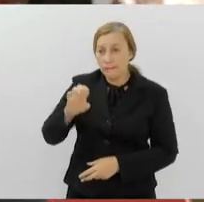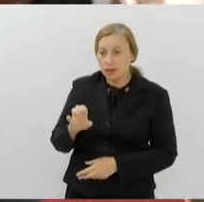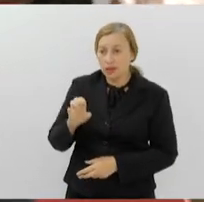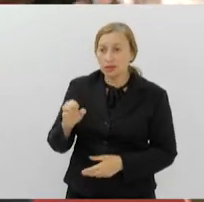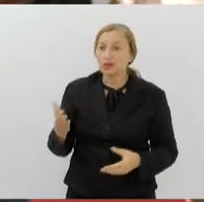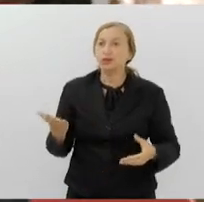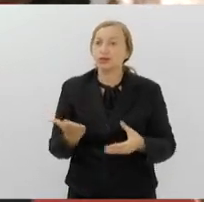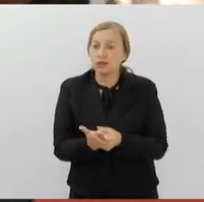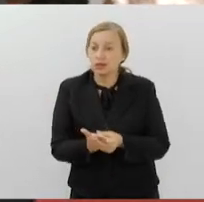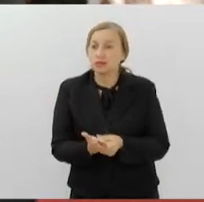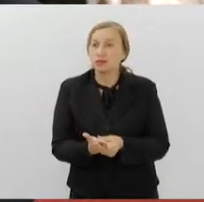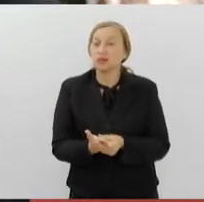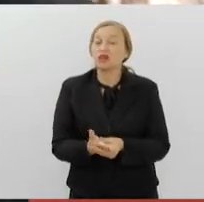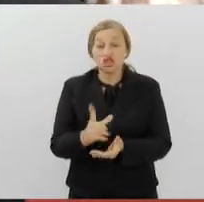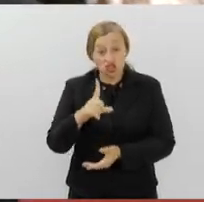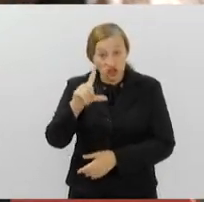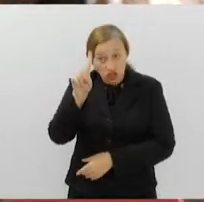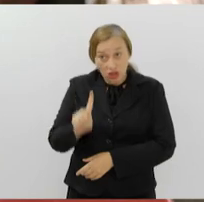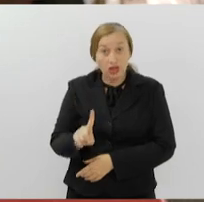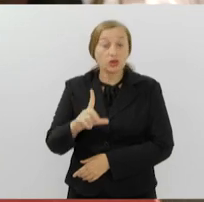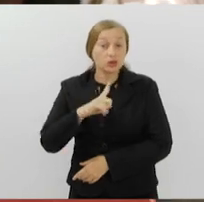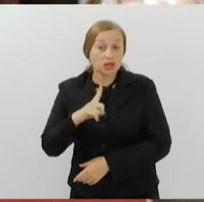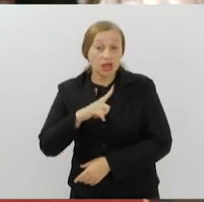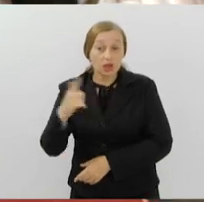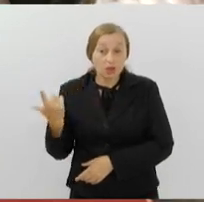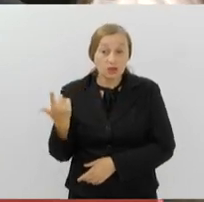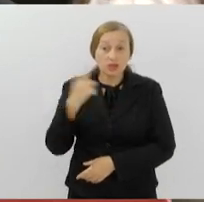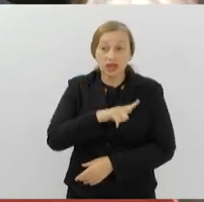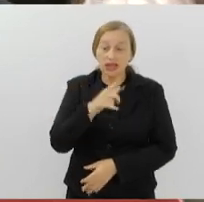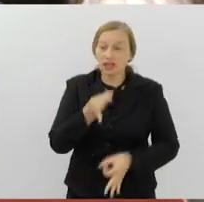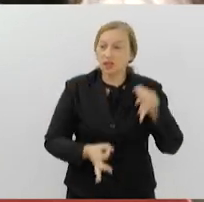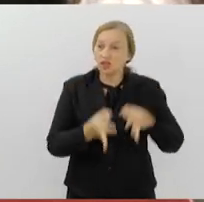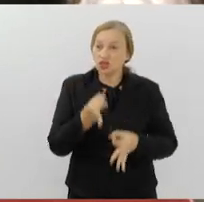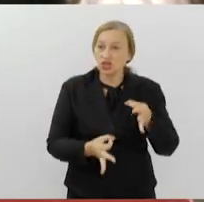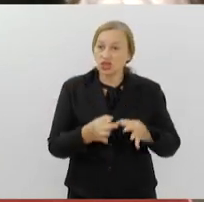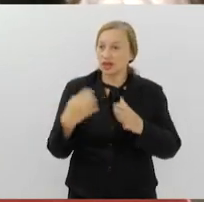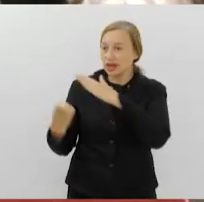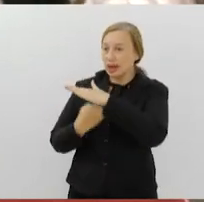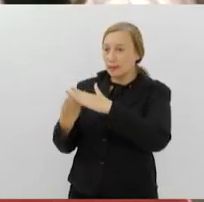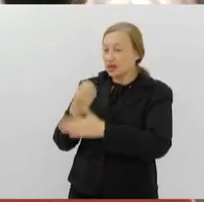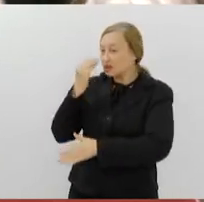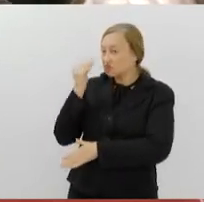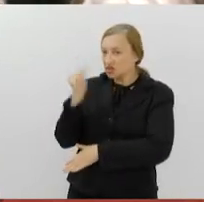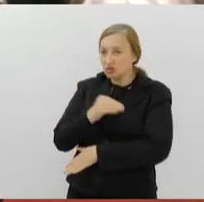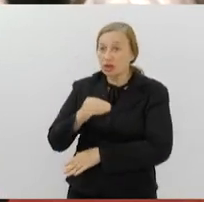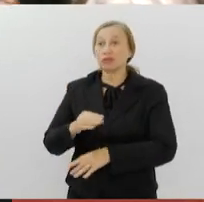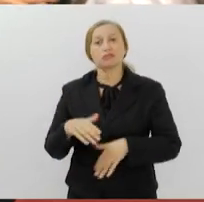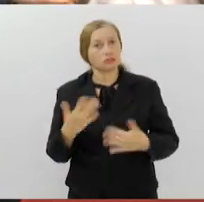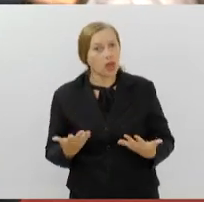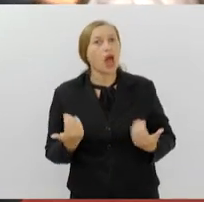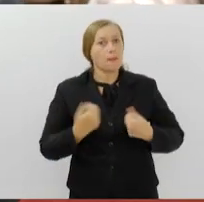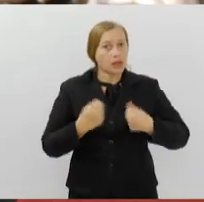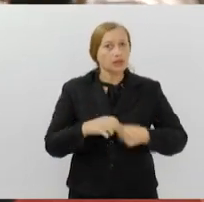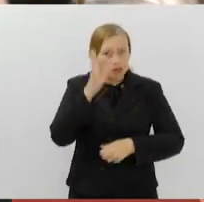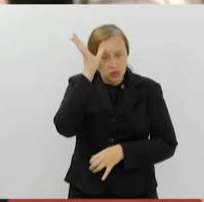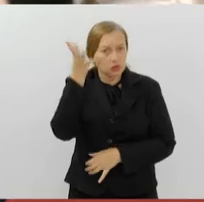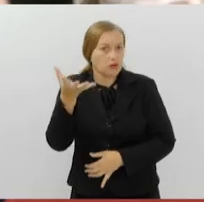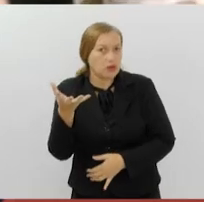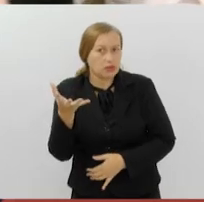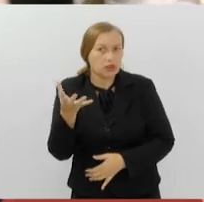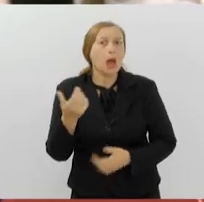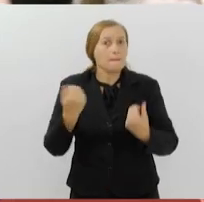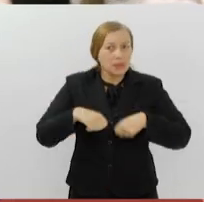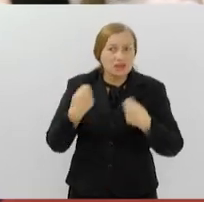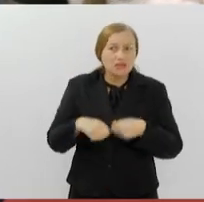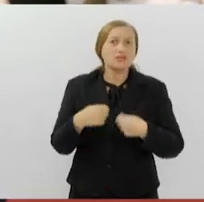processo, porque tem direito, ganha na justiça e o plano simplesmente não cumpre. Então a gente precisa ter uma solução para isso, né? A gente